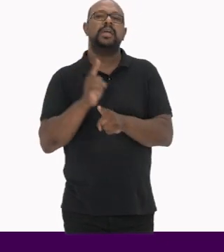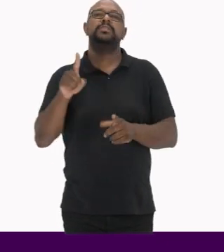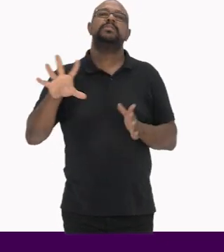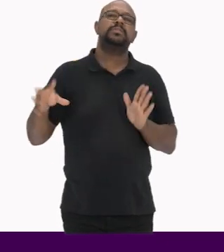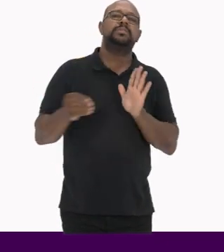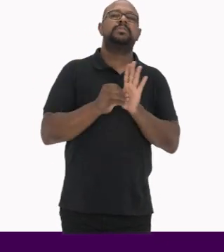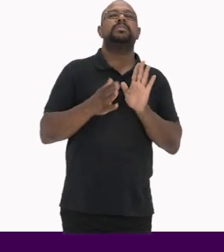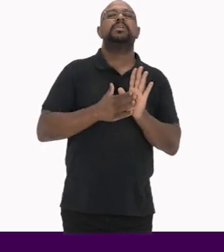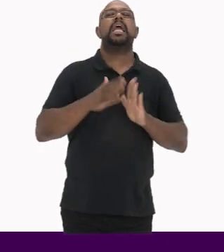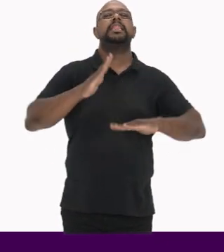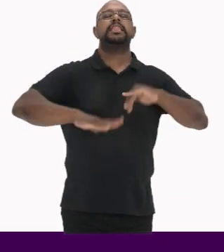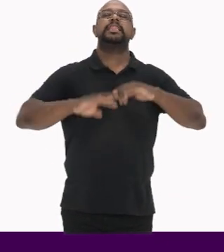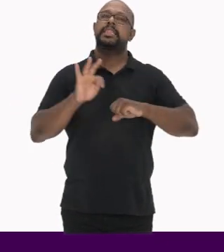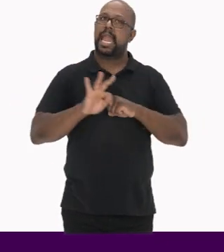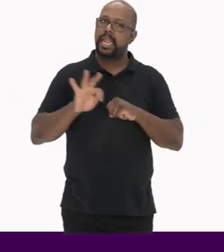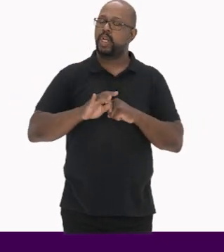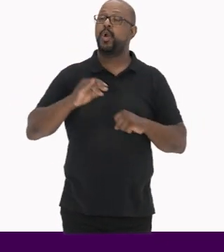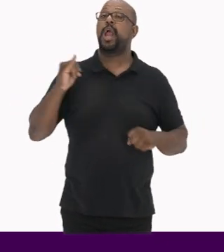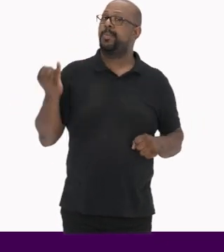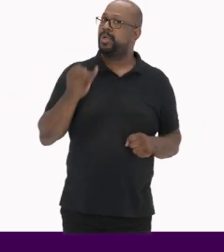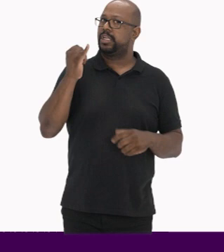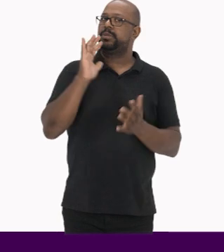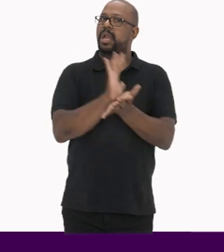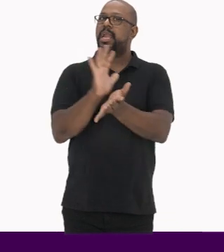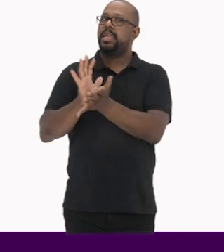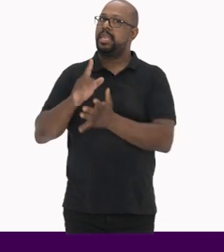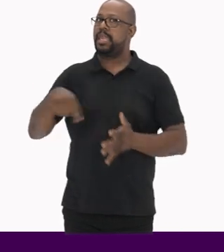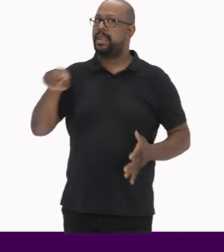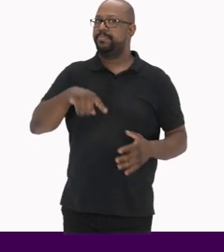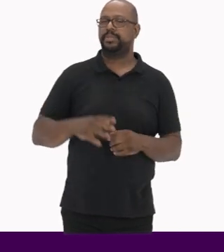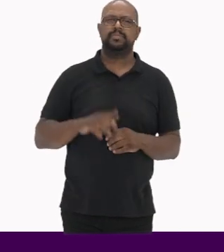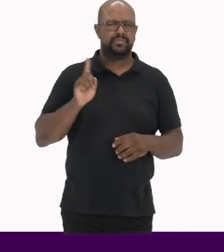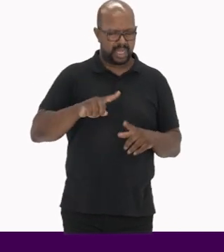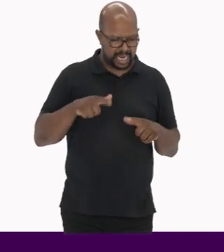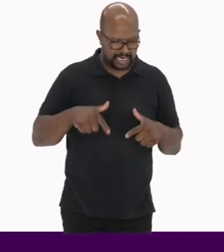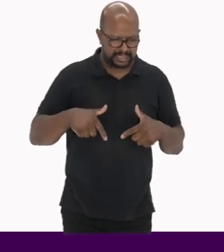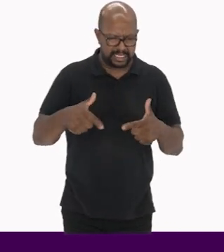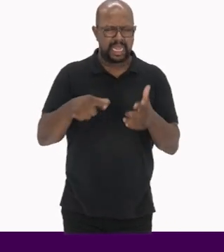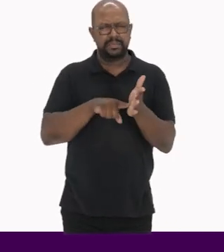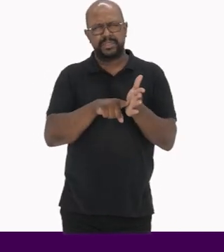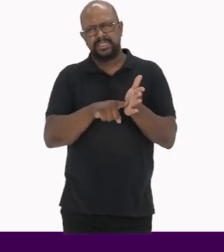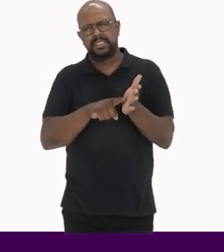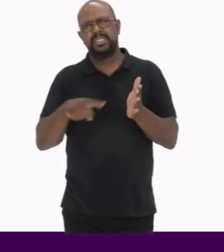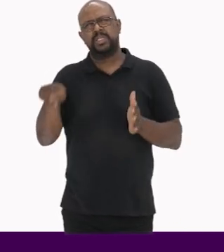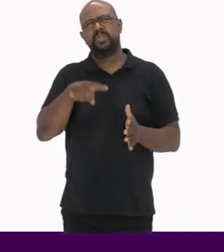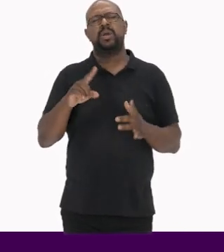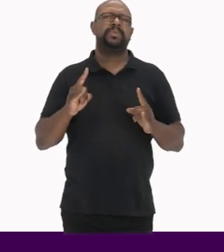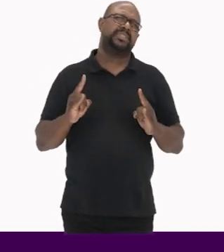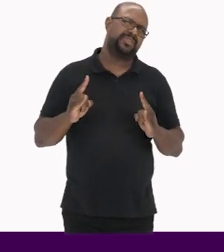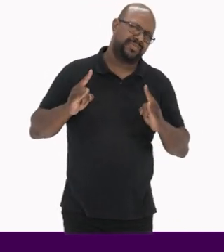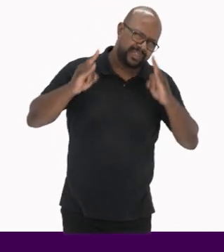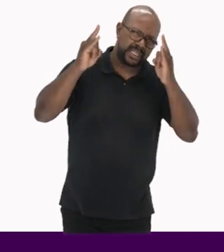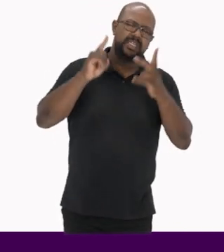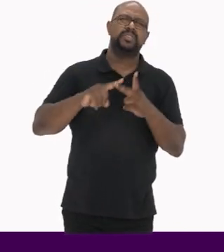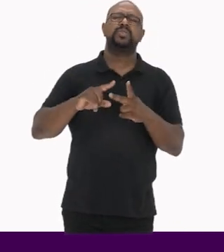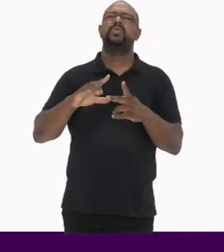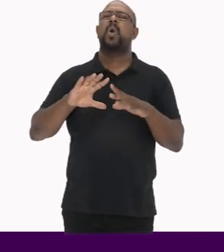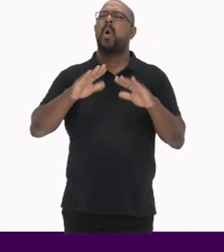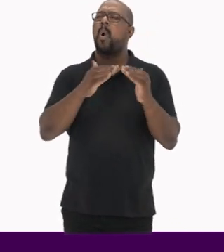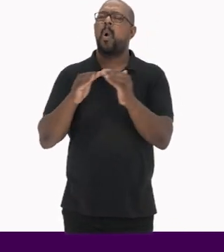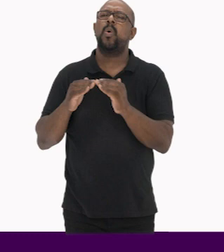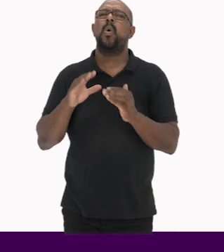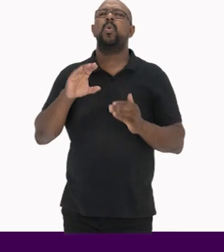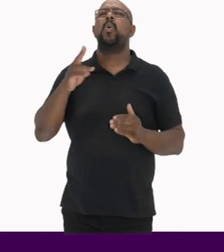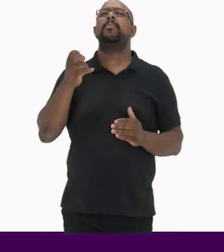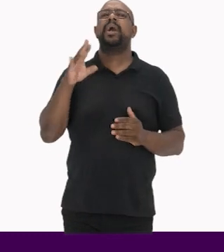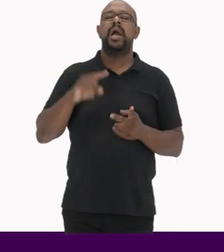Se tornaram um instrumento técnico importante para as equipes Foram realizadas pesquisas sobre edifícios, conjuntos